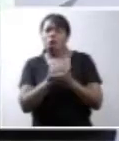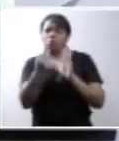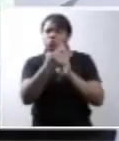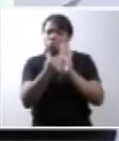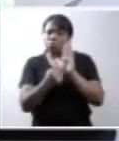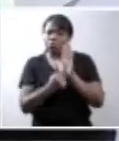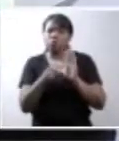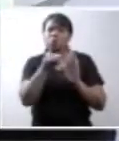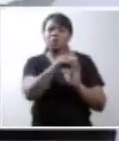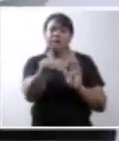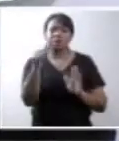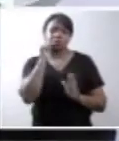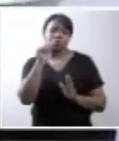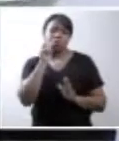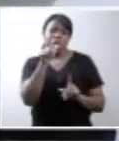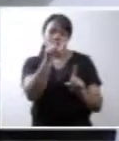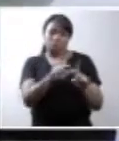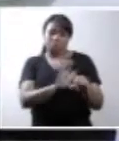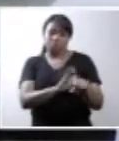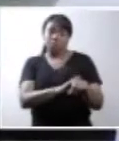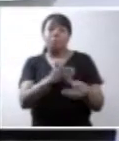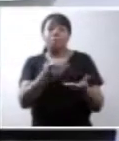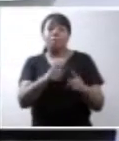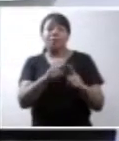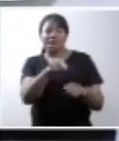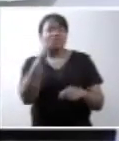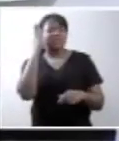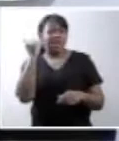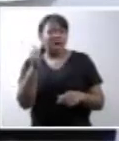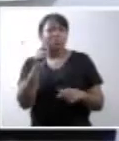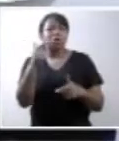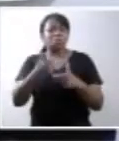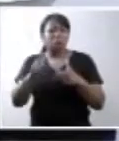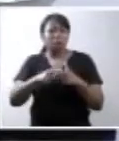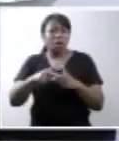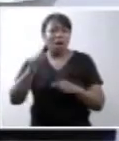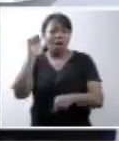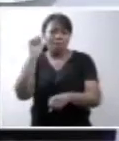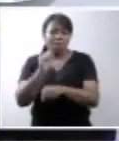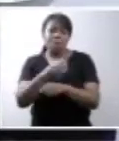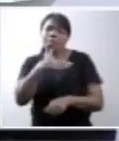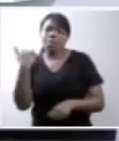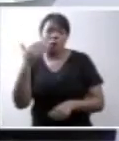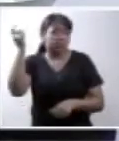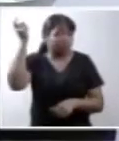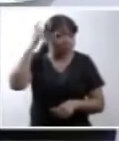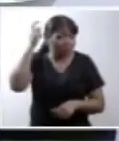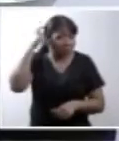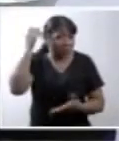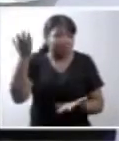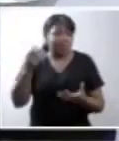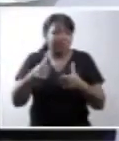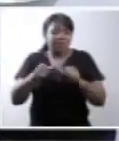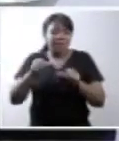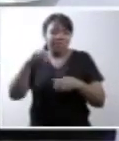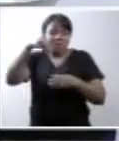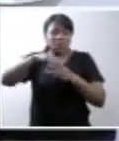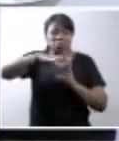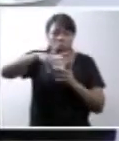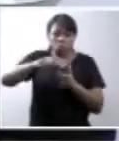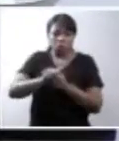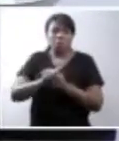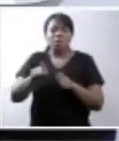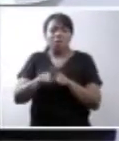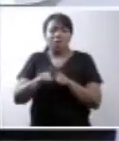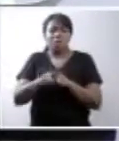respeito dessas mulheres. Primeiro, elas sabem que a anencefalia é uma morte cerebral que inviabiliza a ideia de estar no mundo, de ter vida